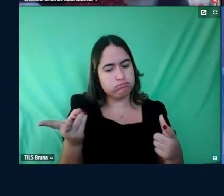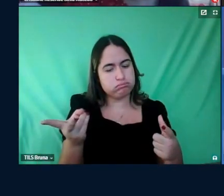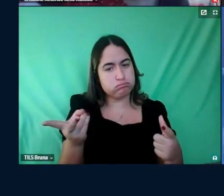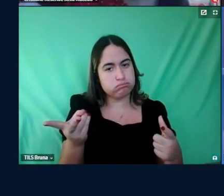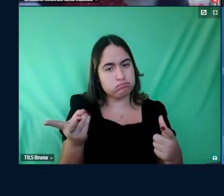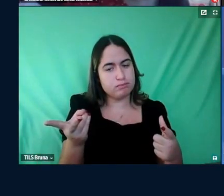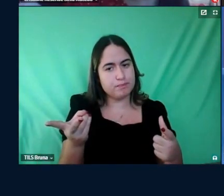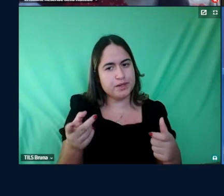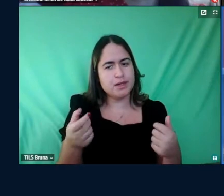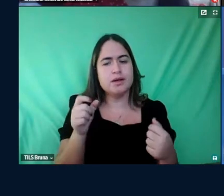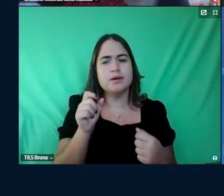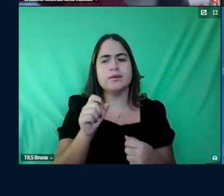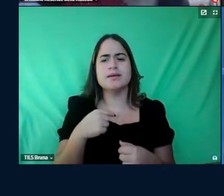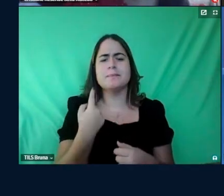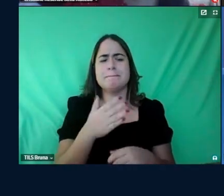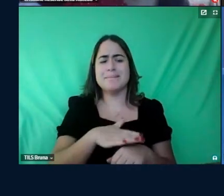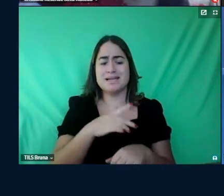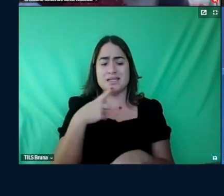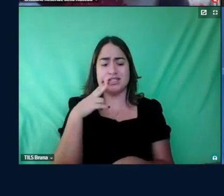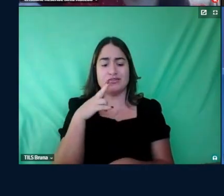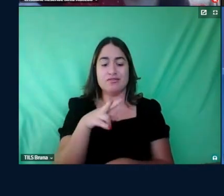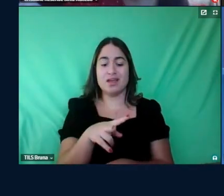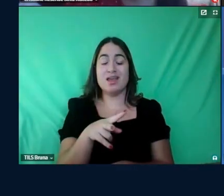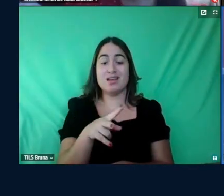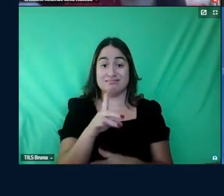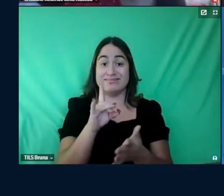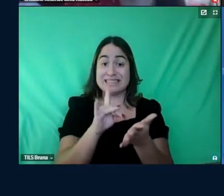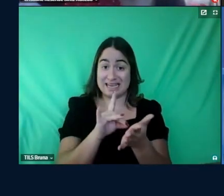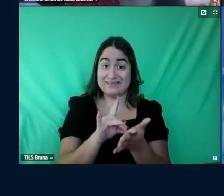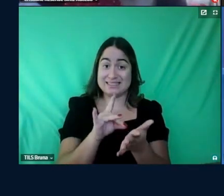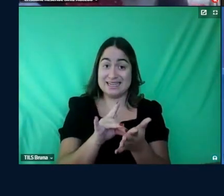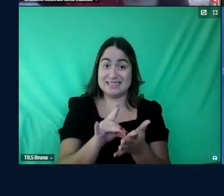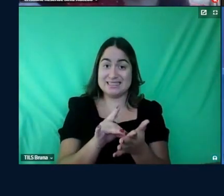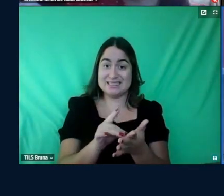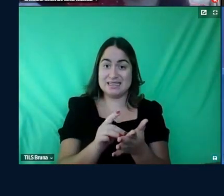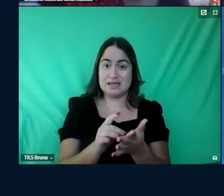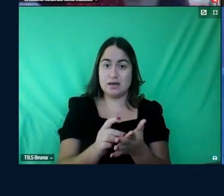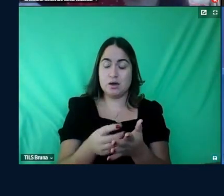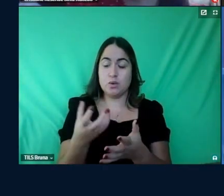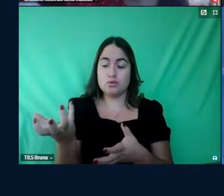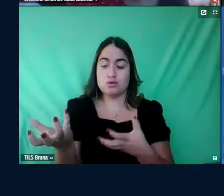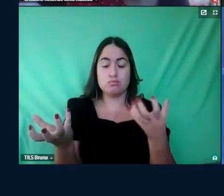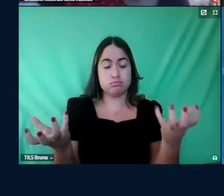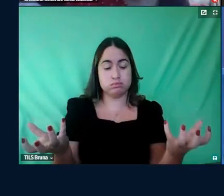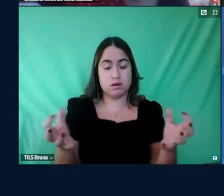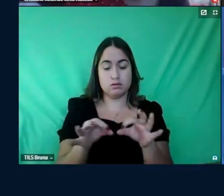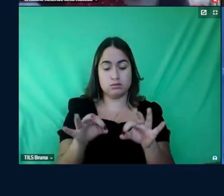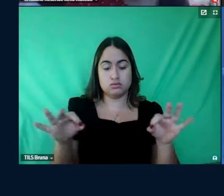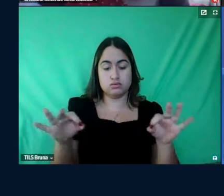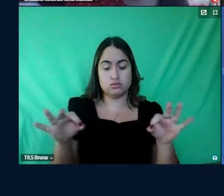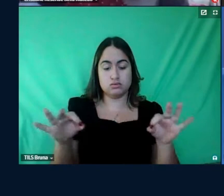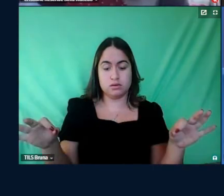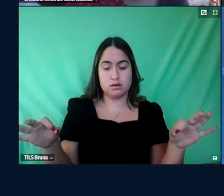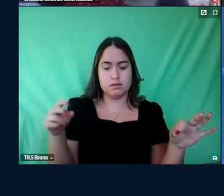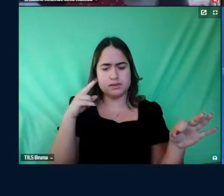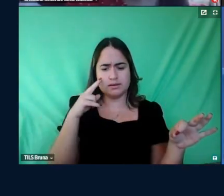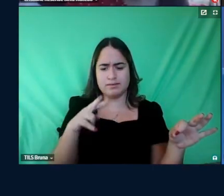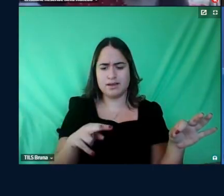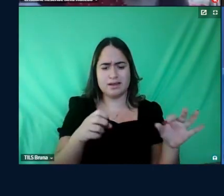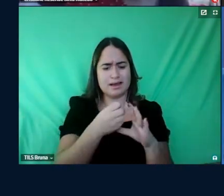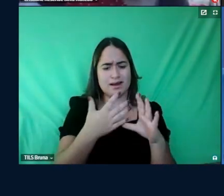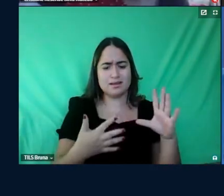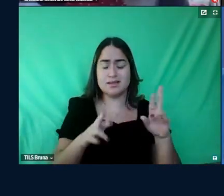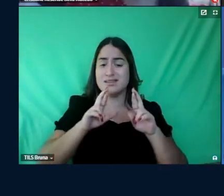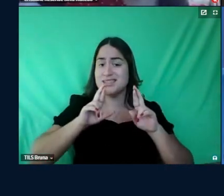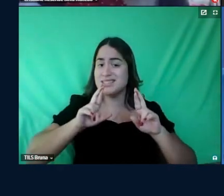o que mais a gente vê na verdade né entre esses dois extremos a gente vai ter caracterizações muito diferentes do que